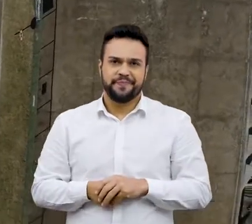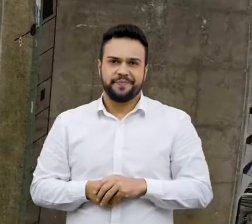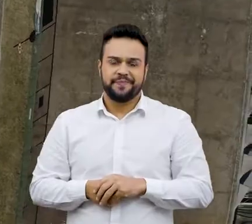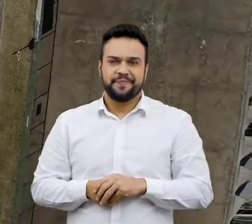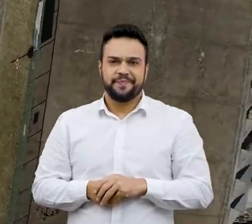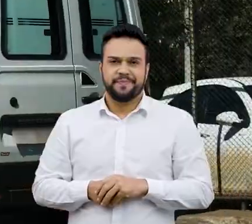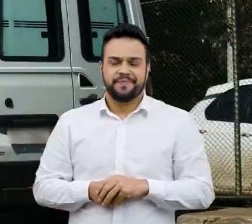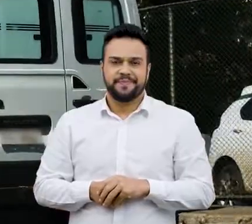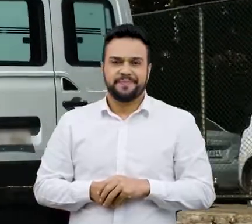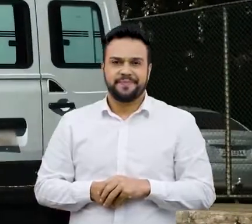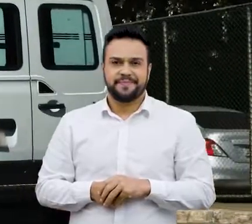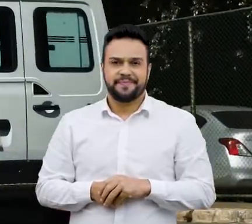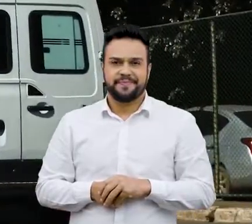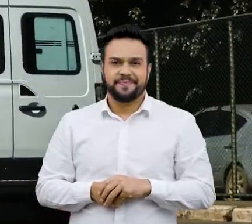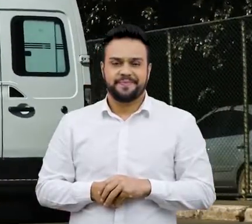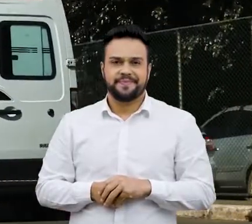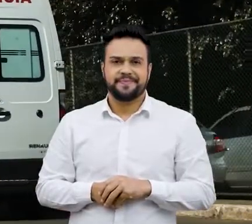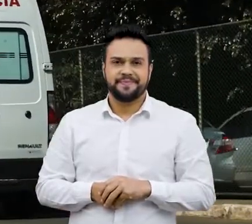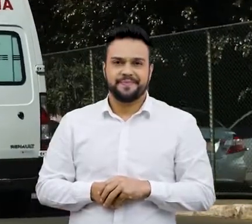século.